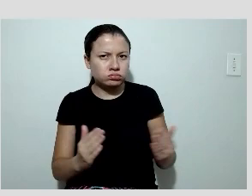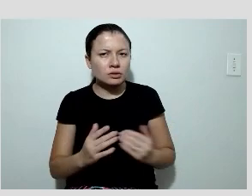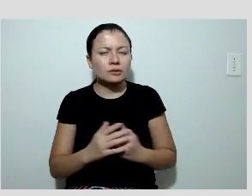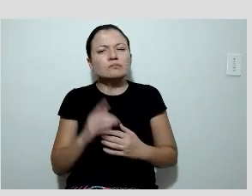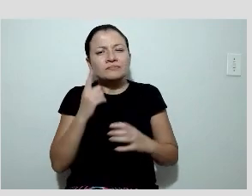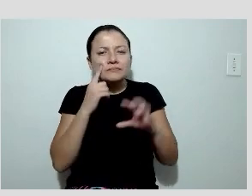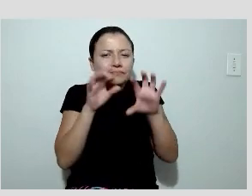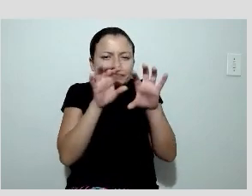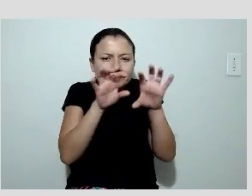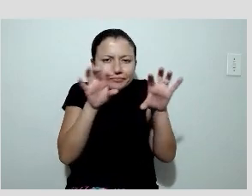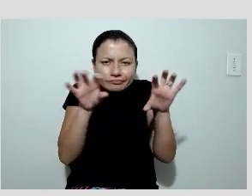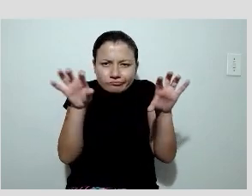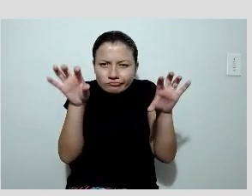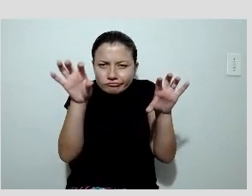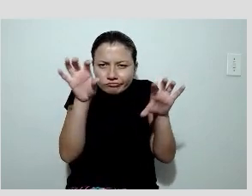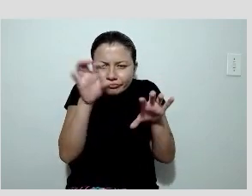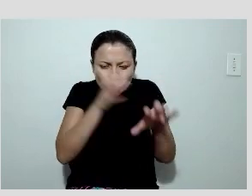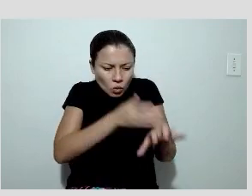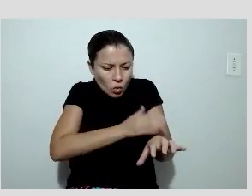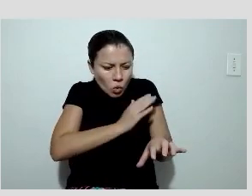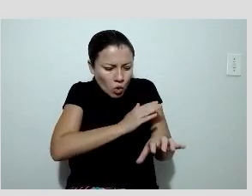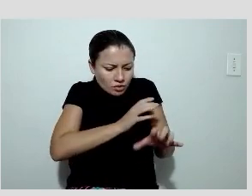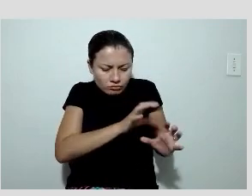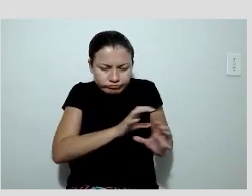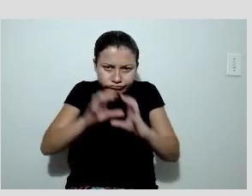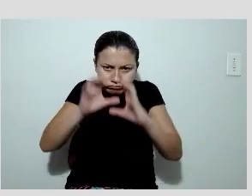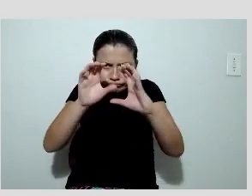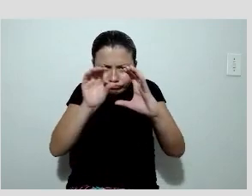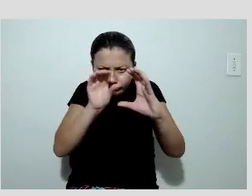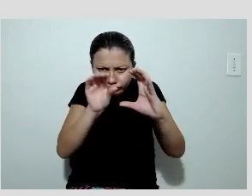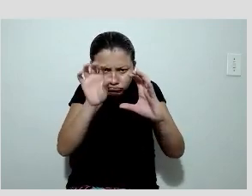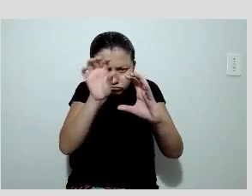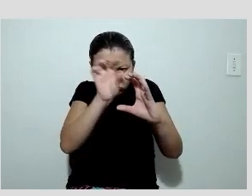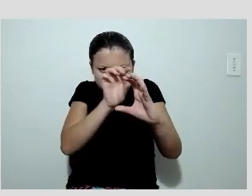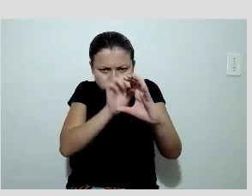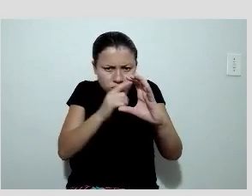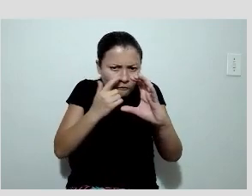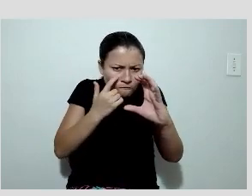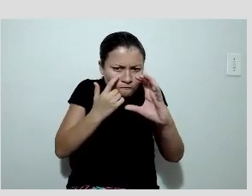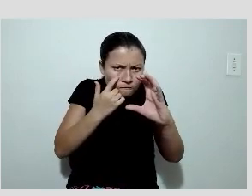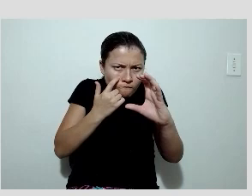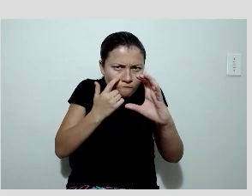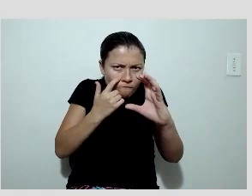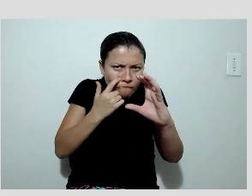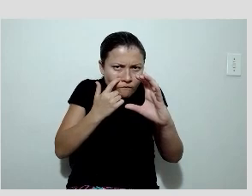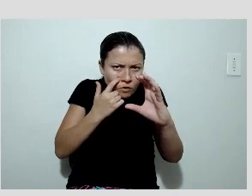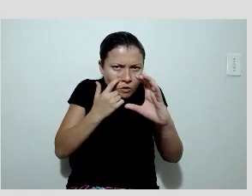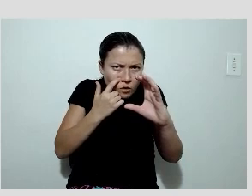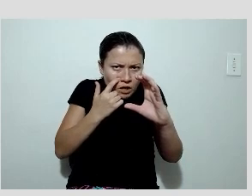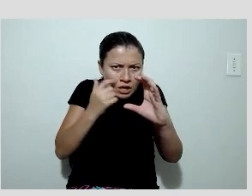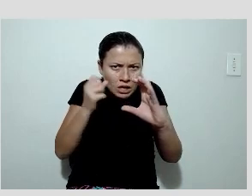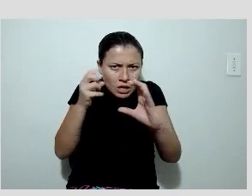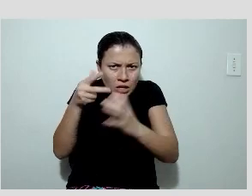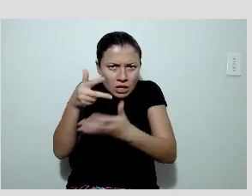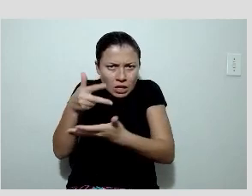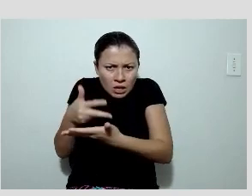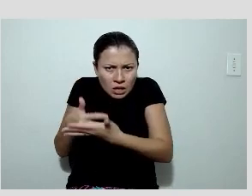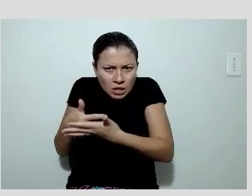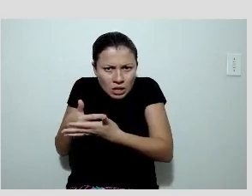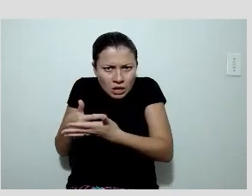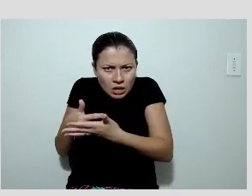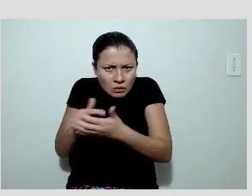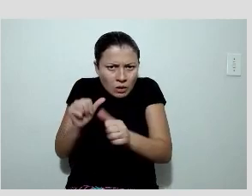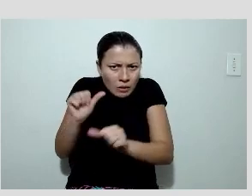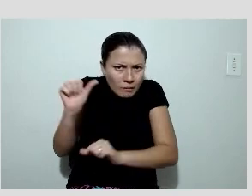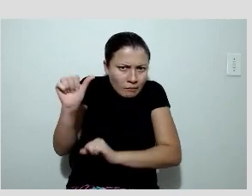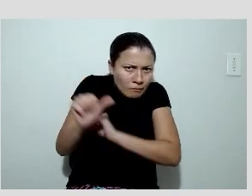confere se essa região modifica na imagem supina. Quando você deita o paciente, é uma